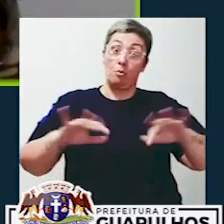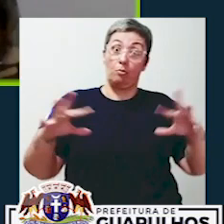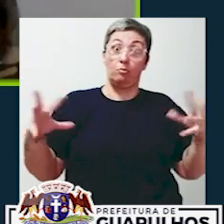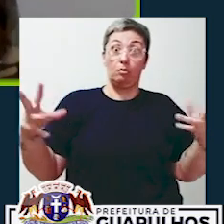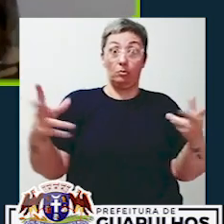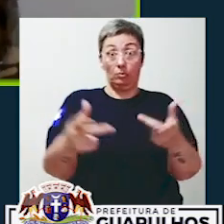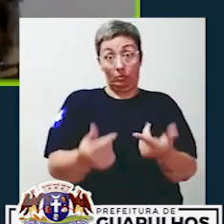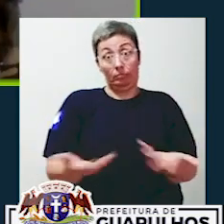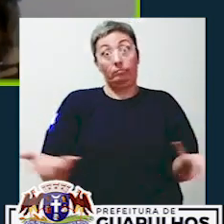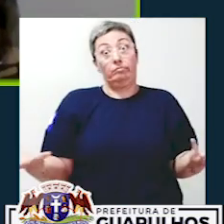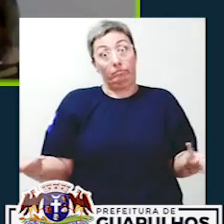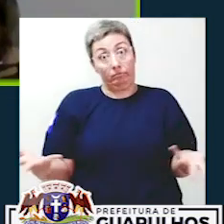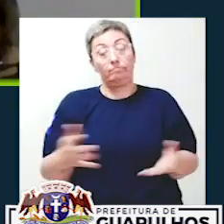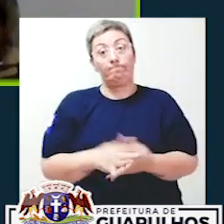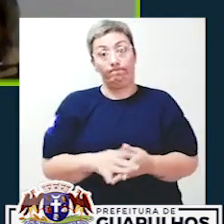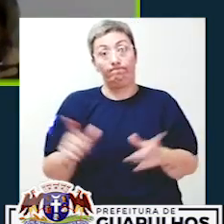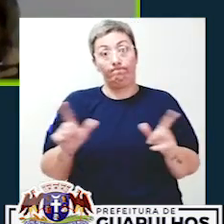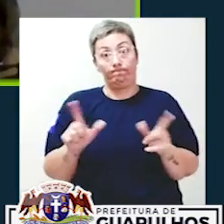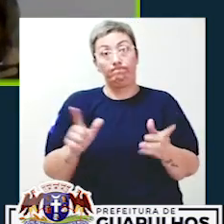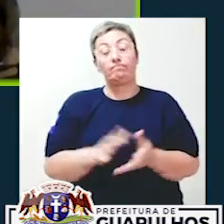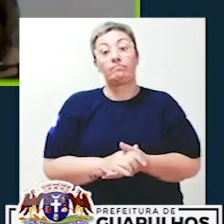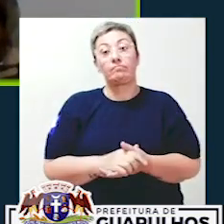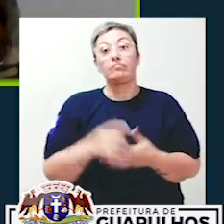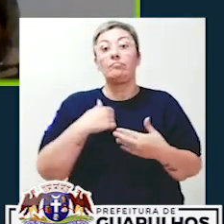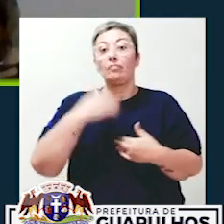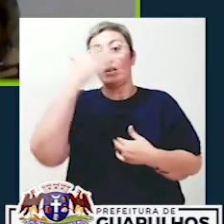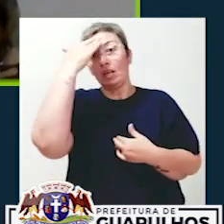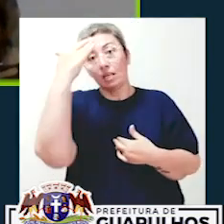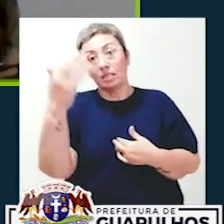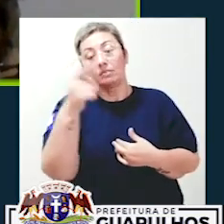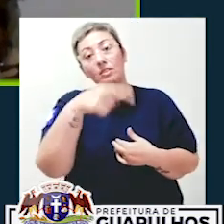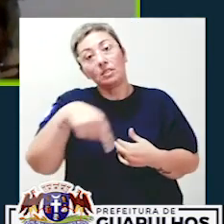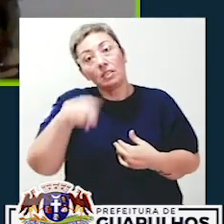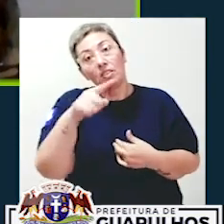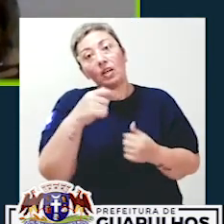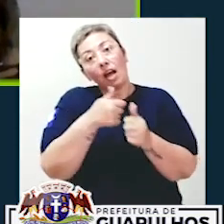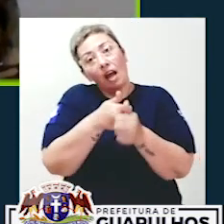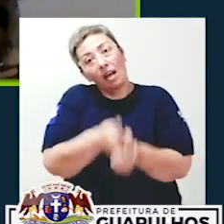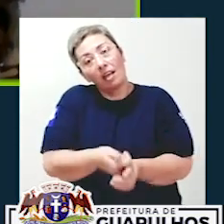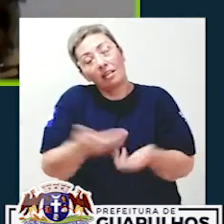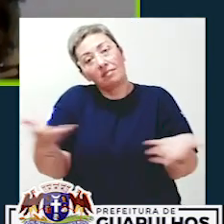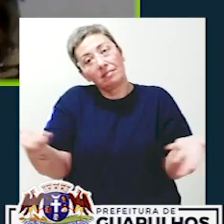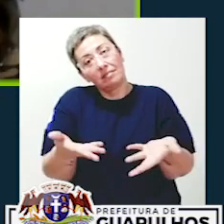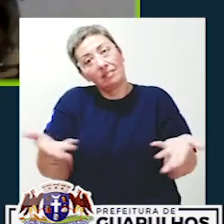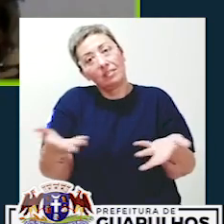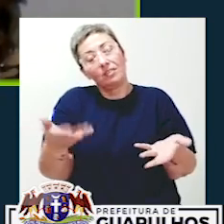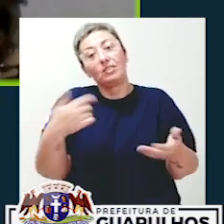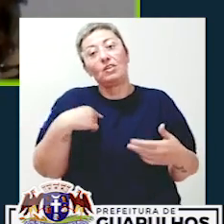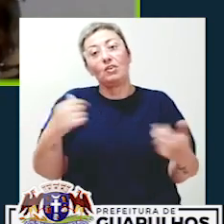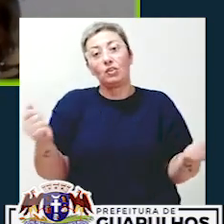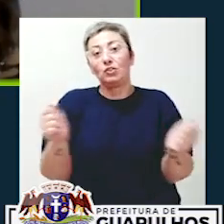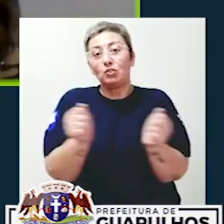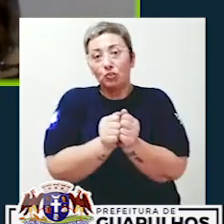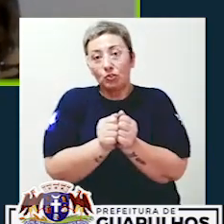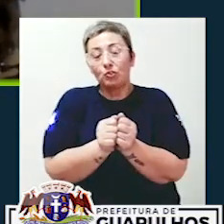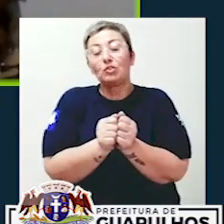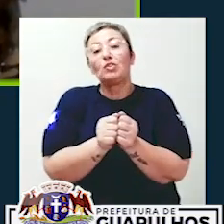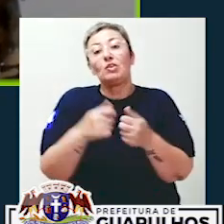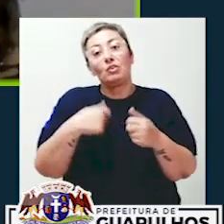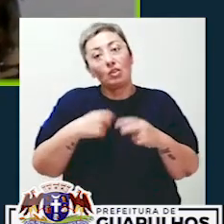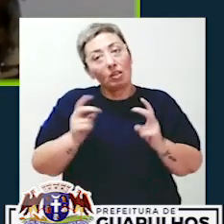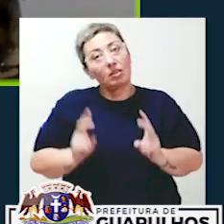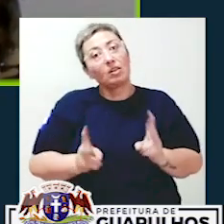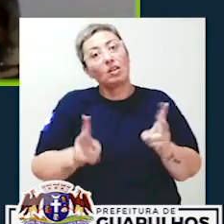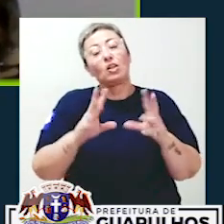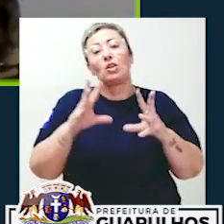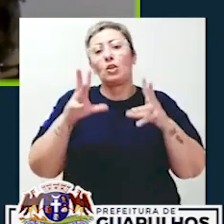afetar a todos, né? Com toda certeza. agradecemos você por nos acompanhar até aqui. E juntos,